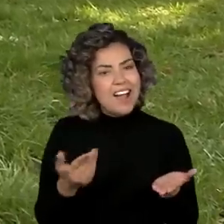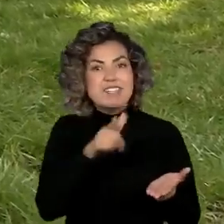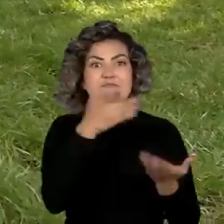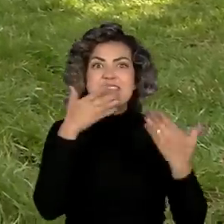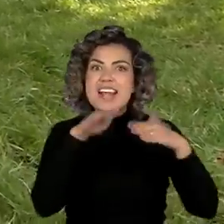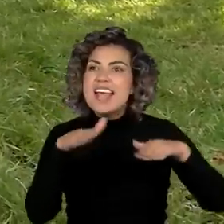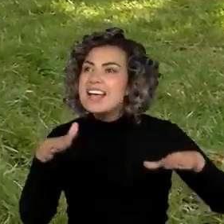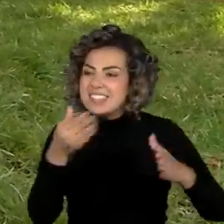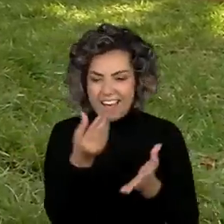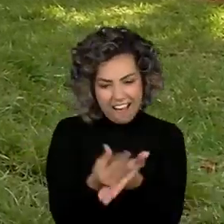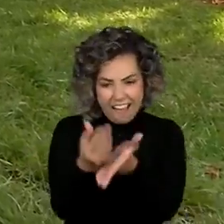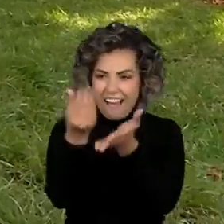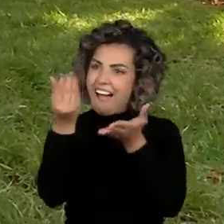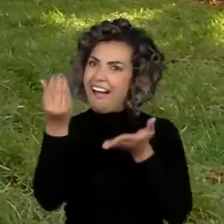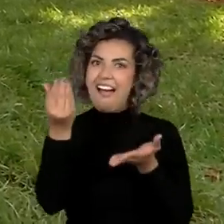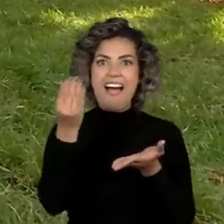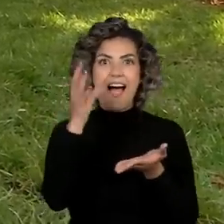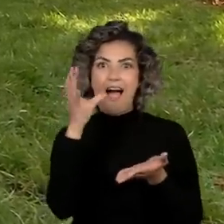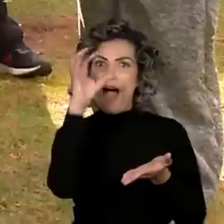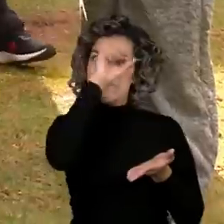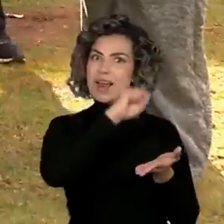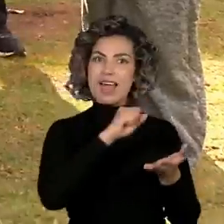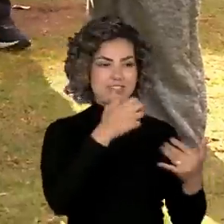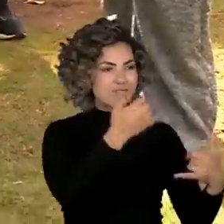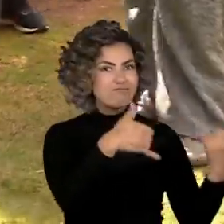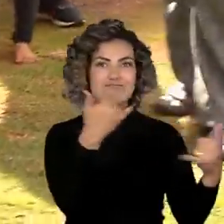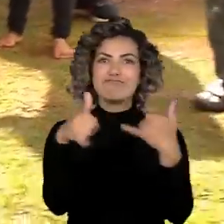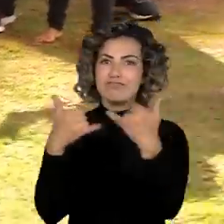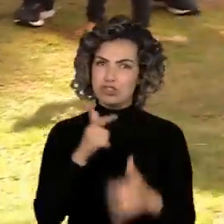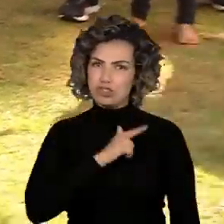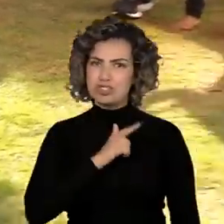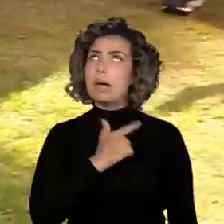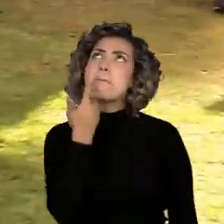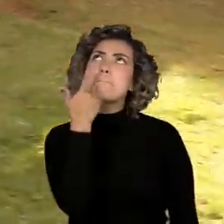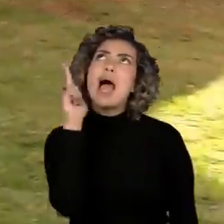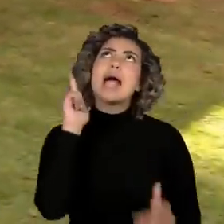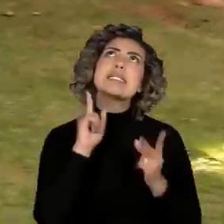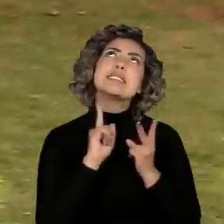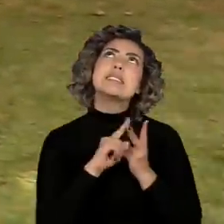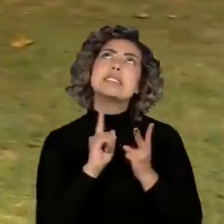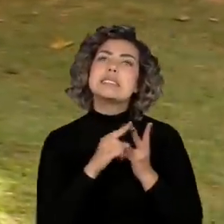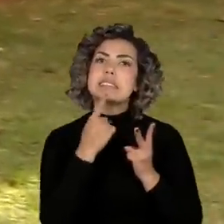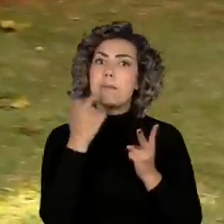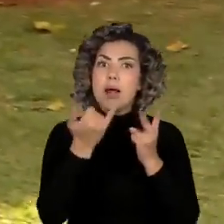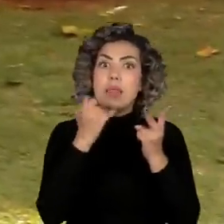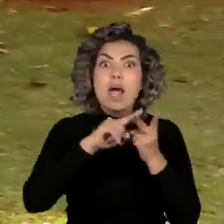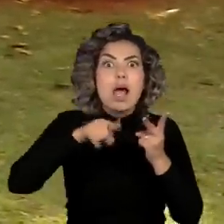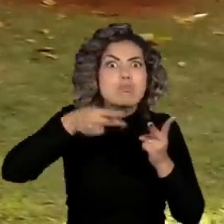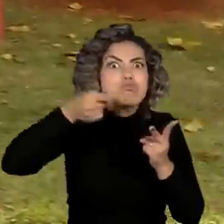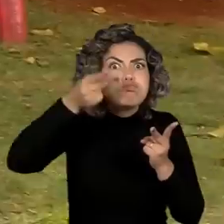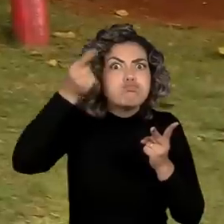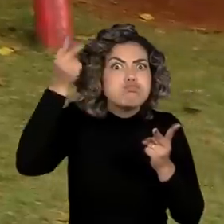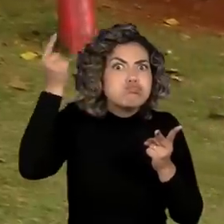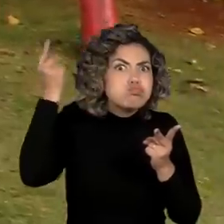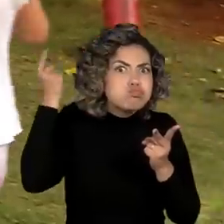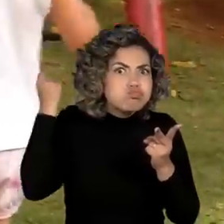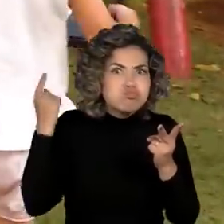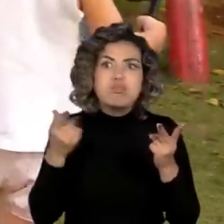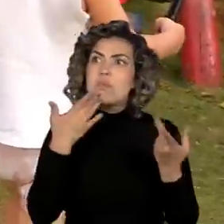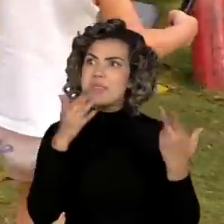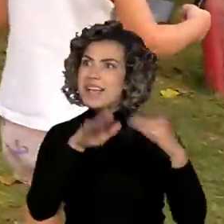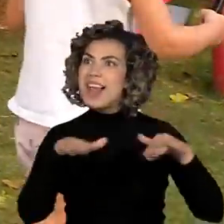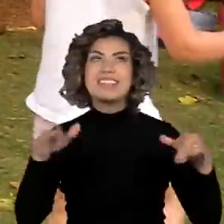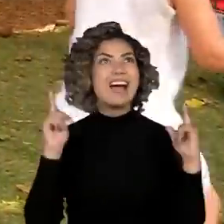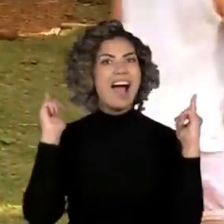aqui no nosso grande quintal. Outras brincadeiras antigas também divertem as